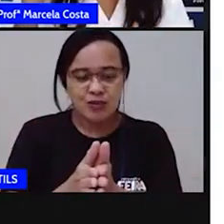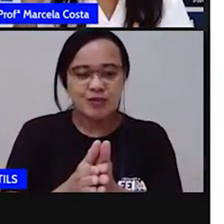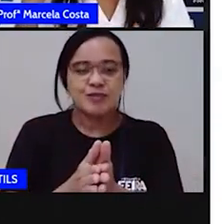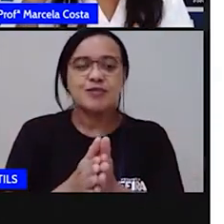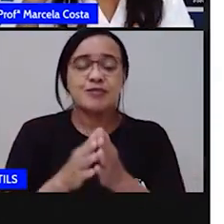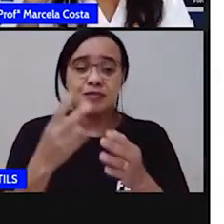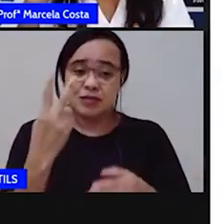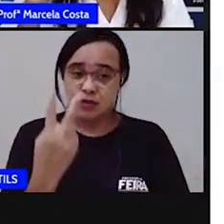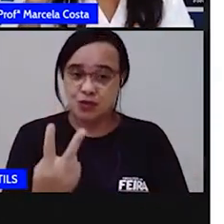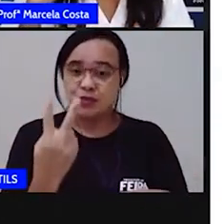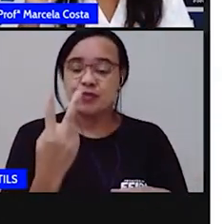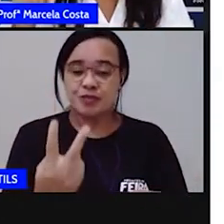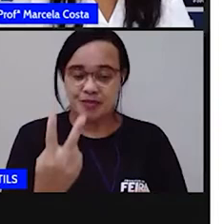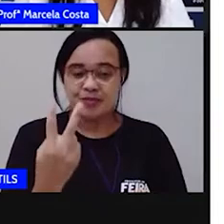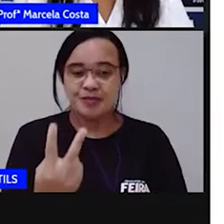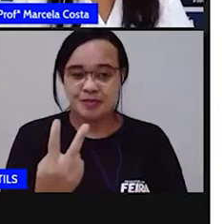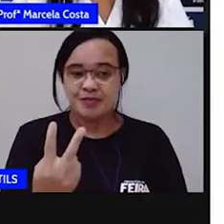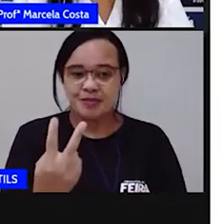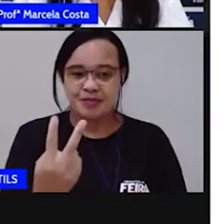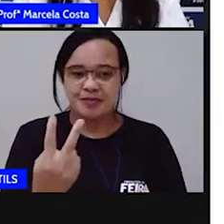Duas vezes.